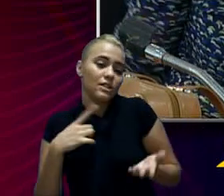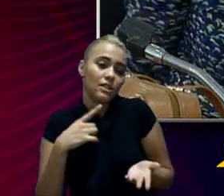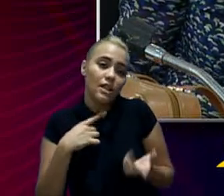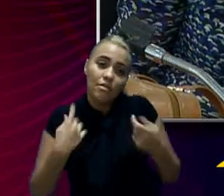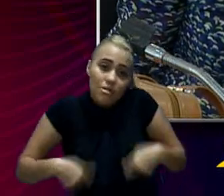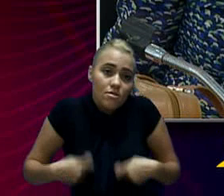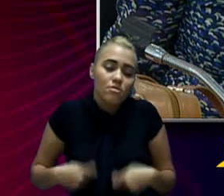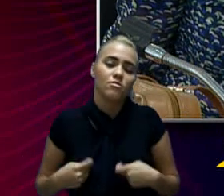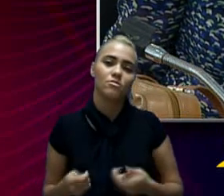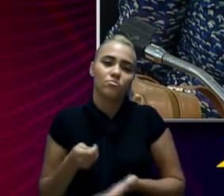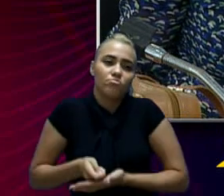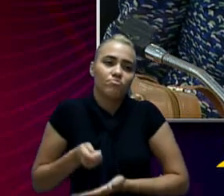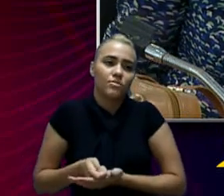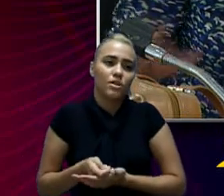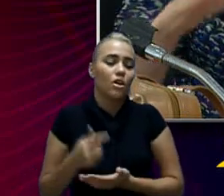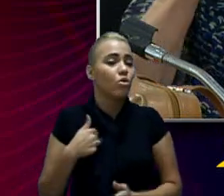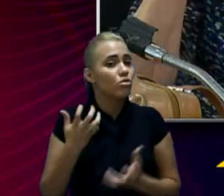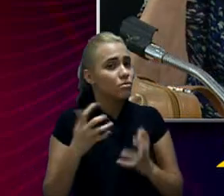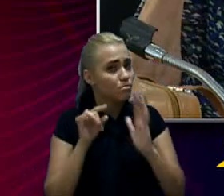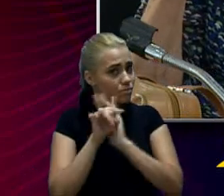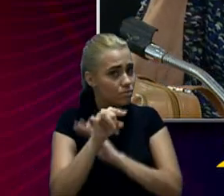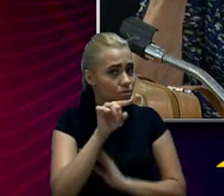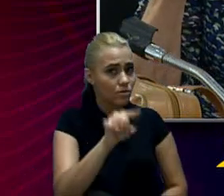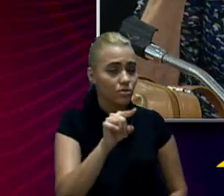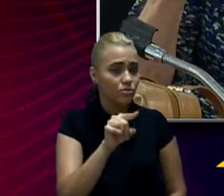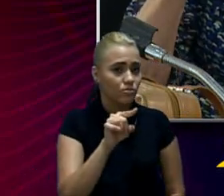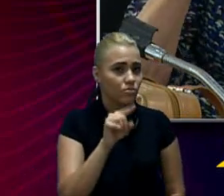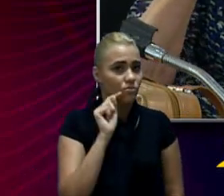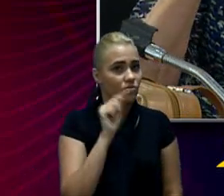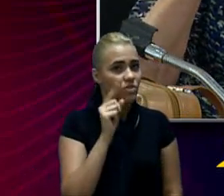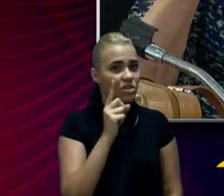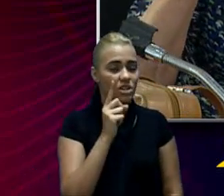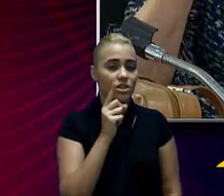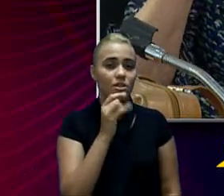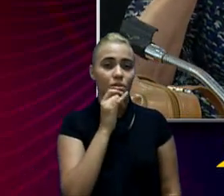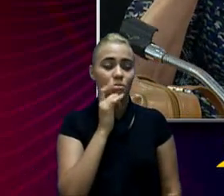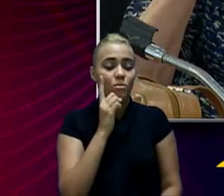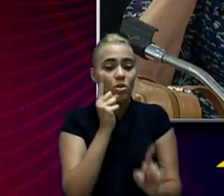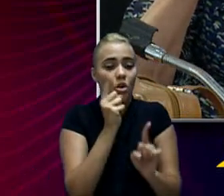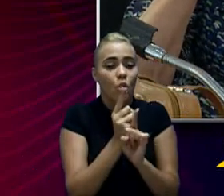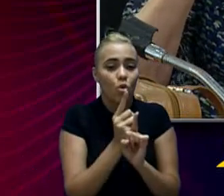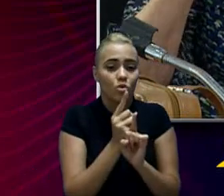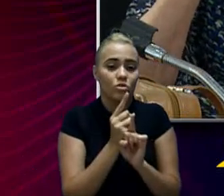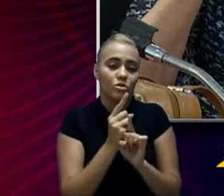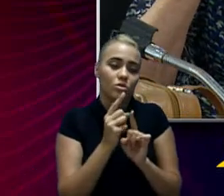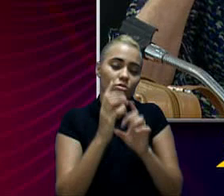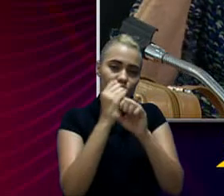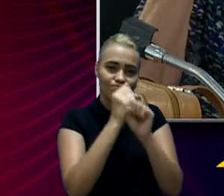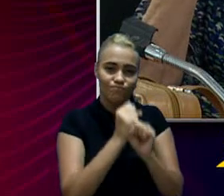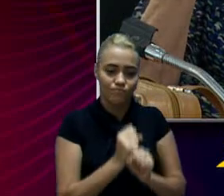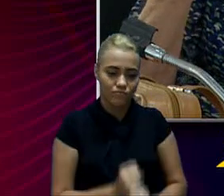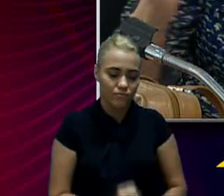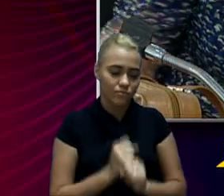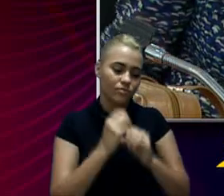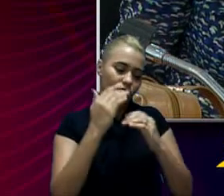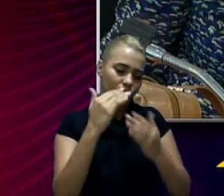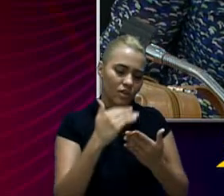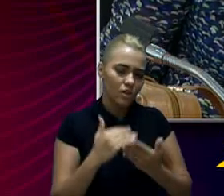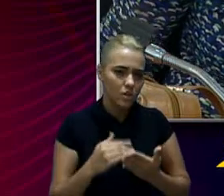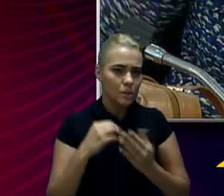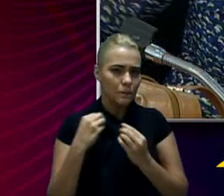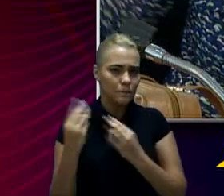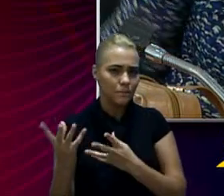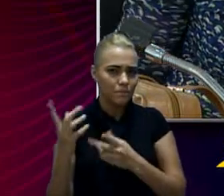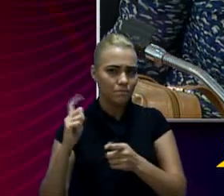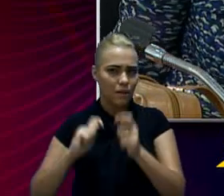exemplo aqui. Eu queria perguntar para o senhor, o senhor encontrou um orçamento, foi entregue pela